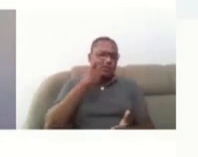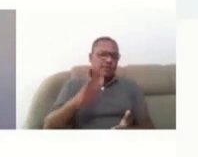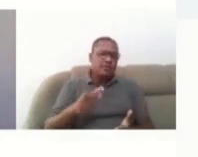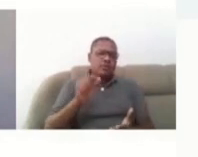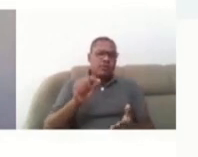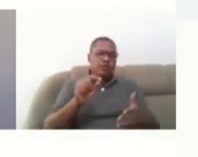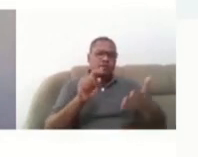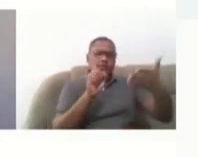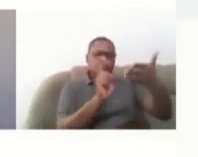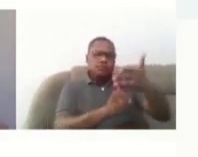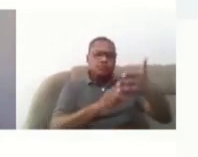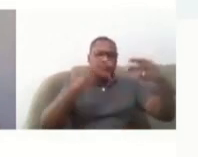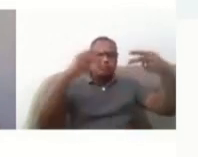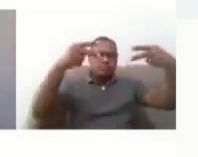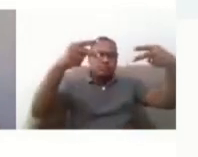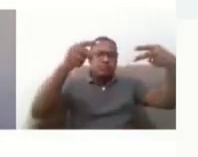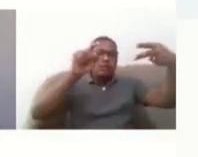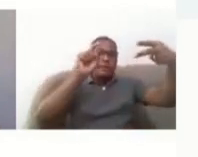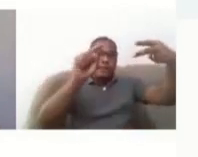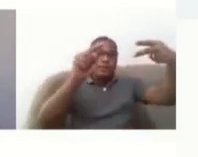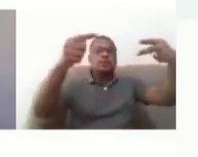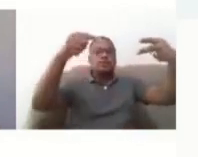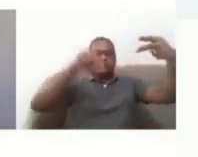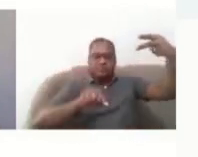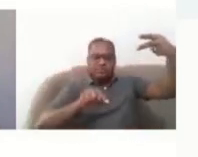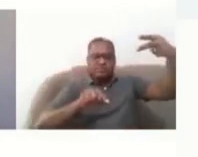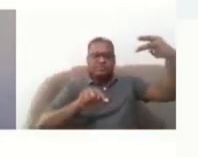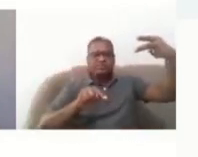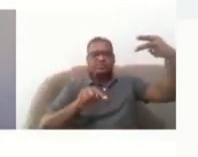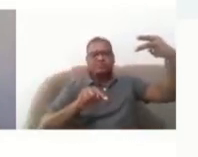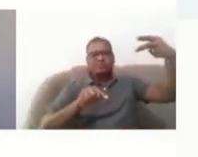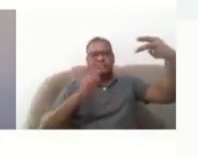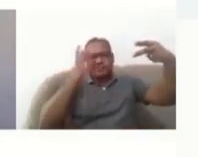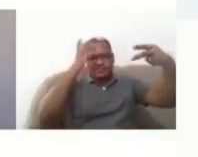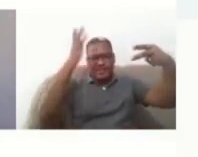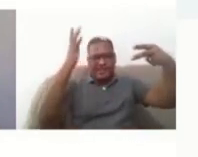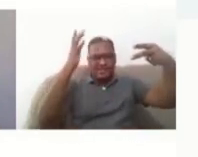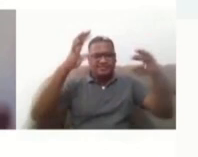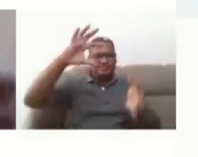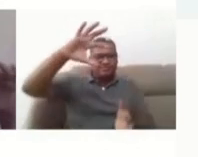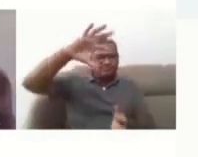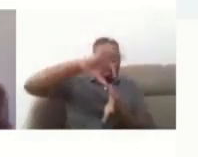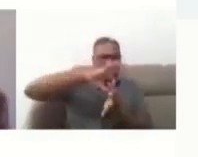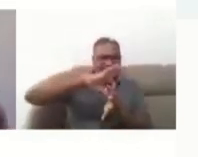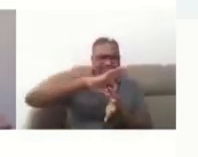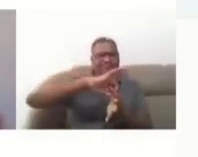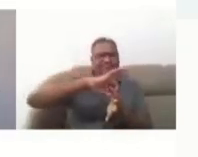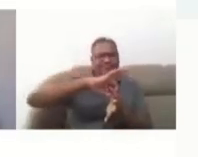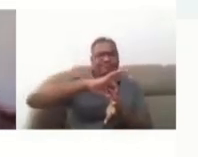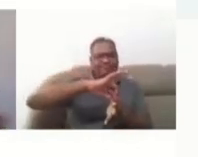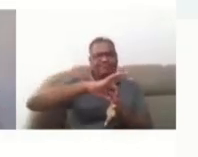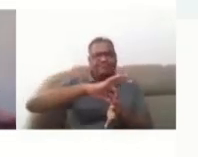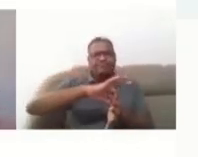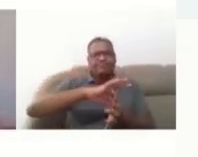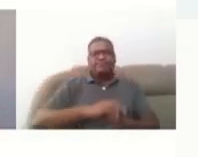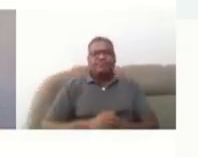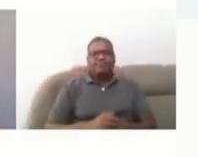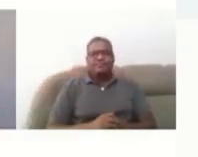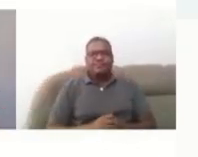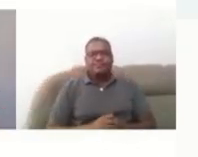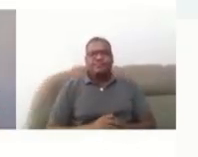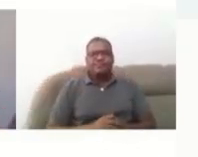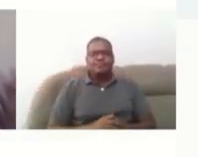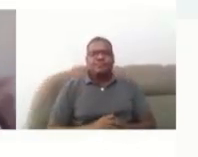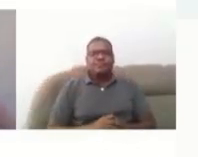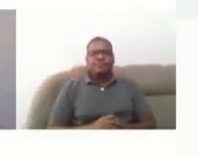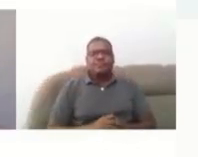que daí os usuários que interagem por meio do teclado e não do mouse vão poder diretamente ir aonde eles querem